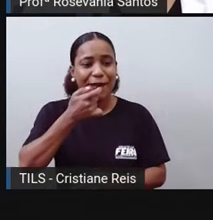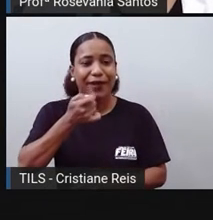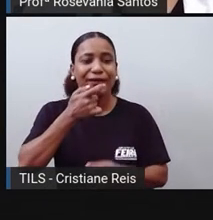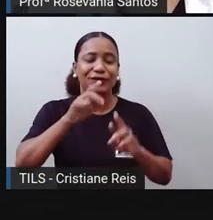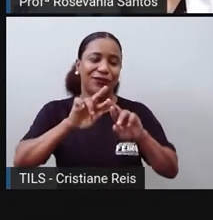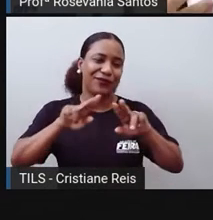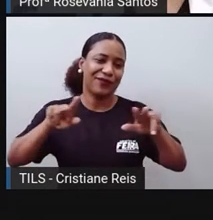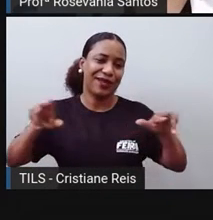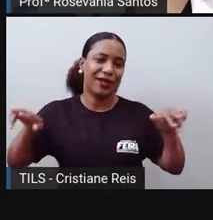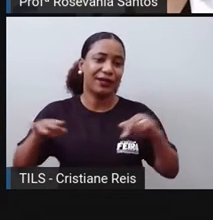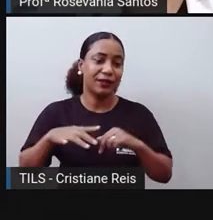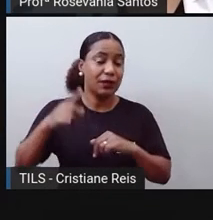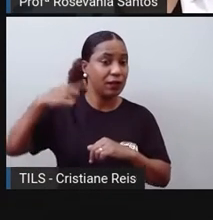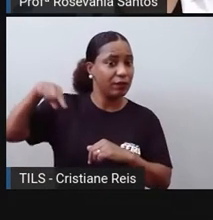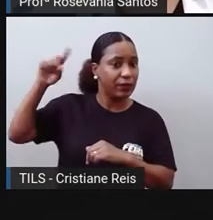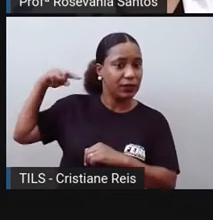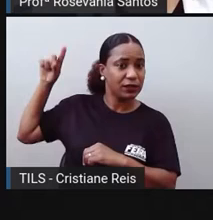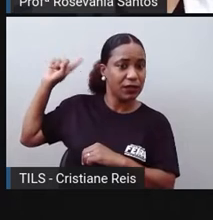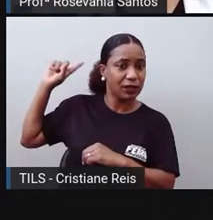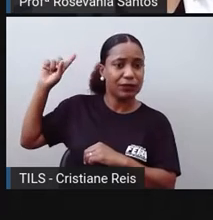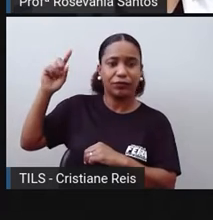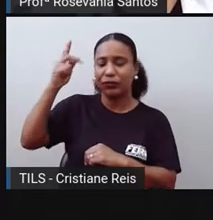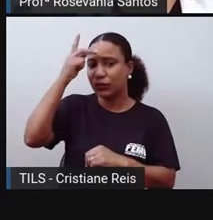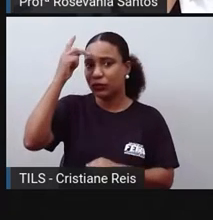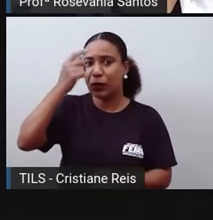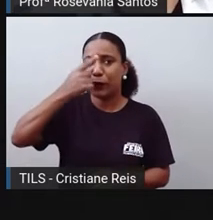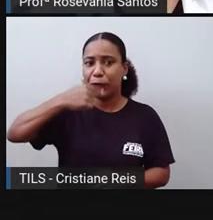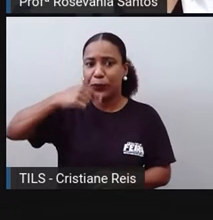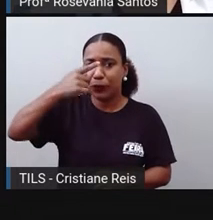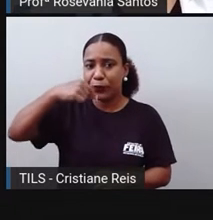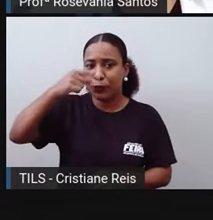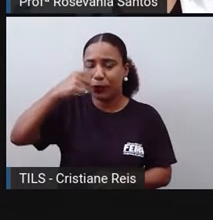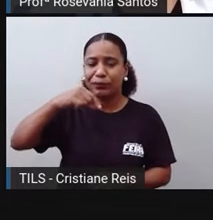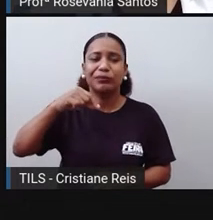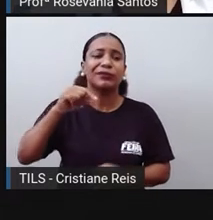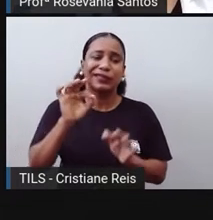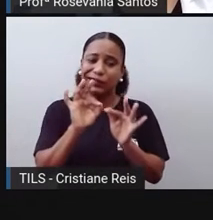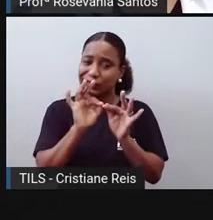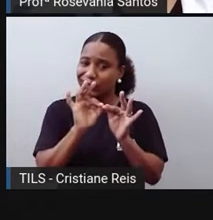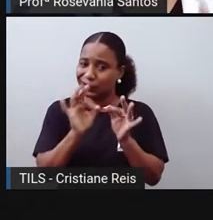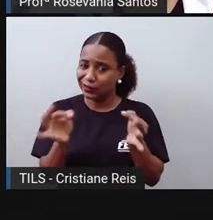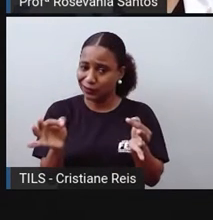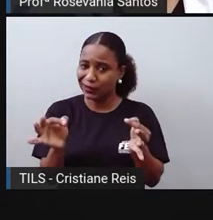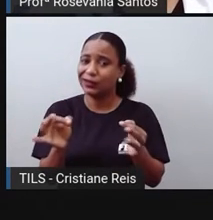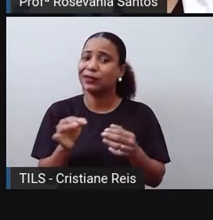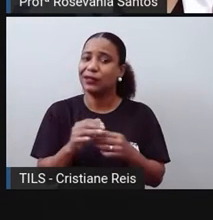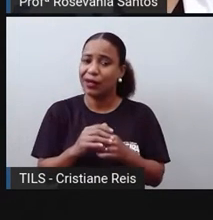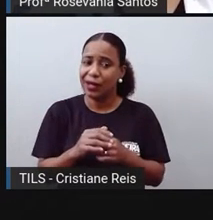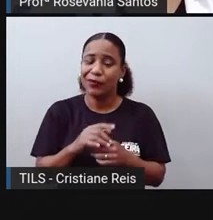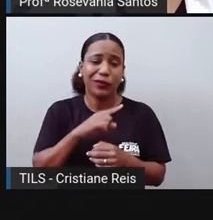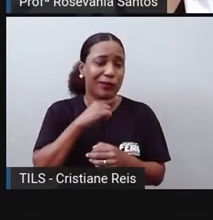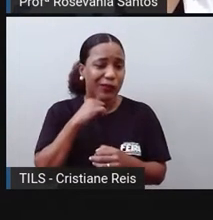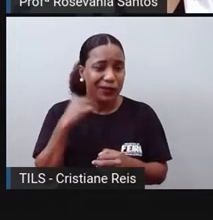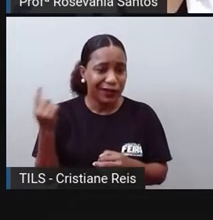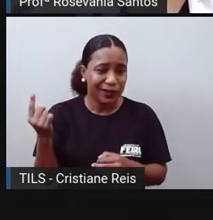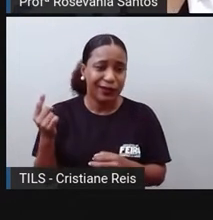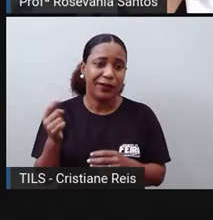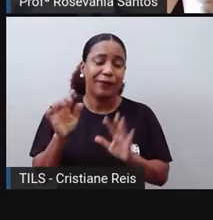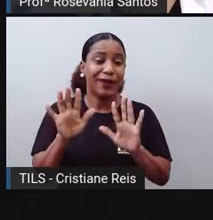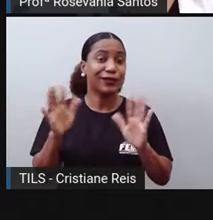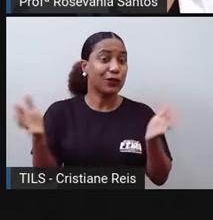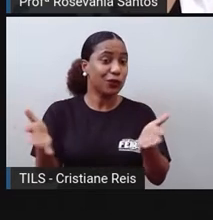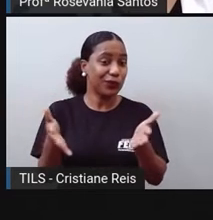Matavam as pessoas por falta de tratamento. Hoje, a gripe ainda mata também, em verdade, seja dita. Mas nós já temos as